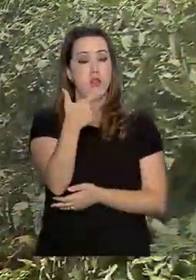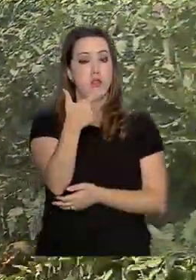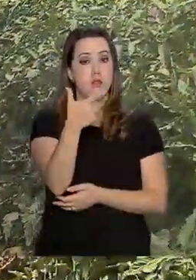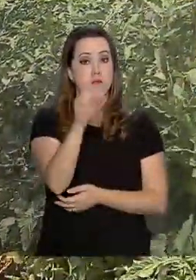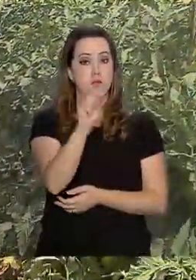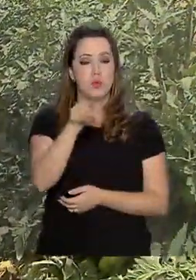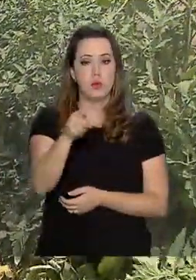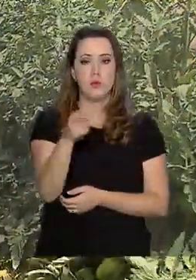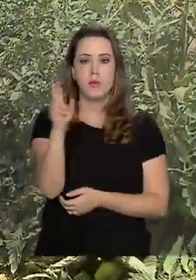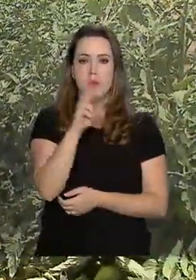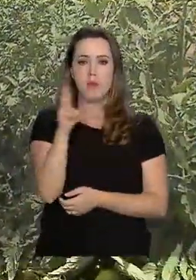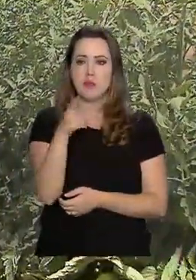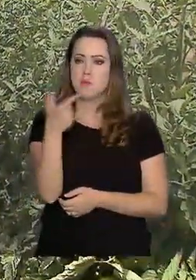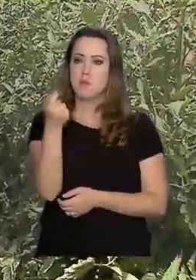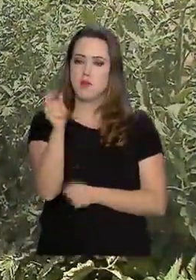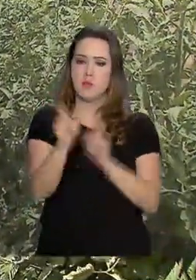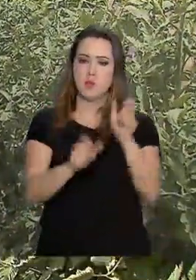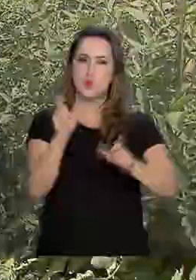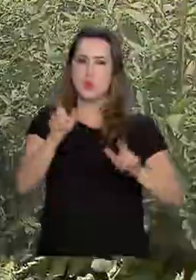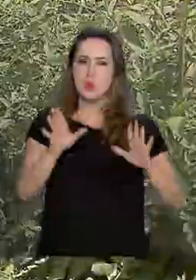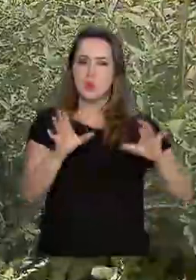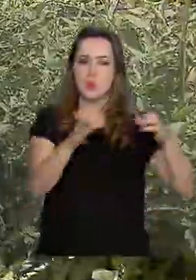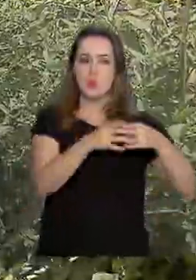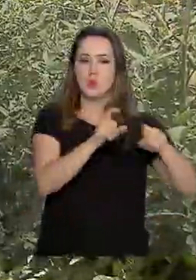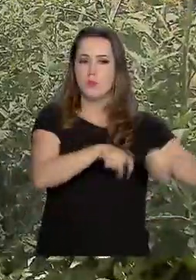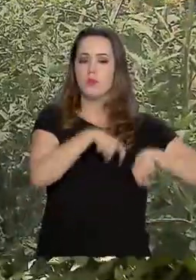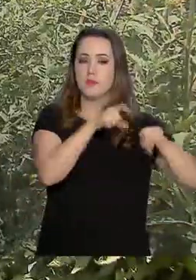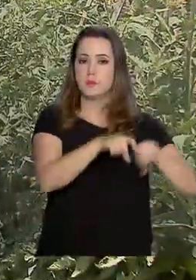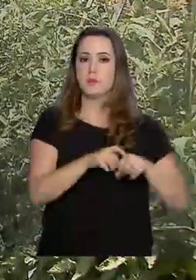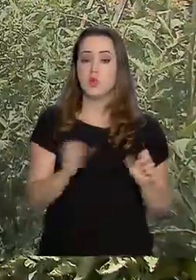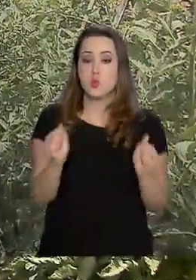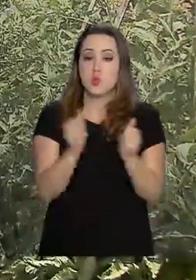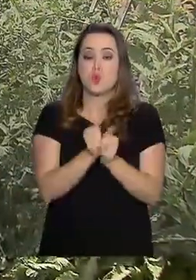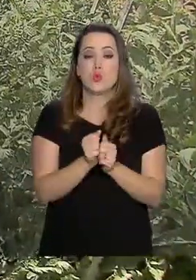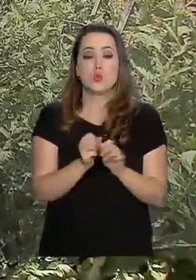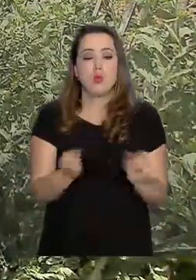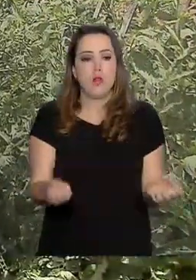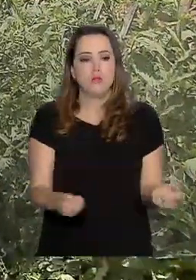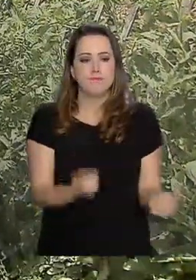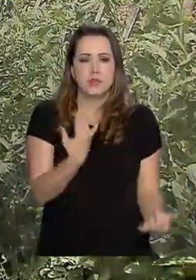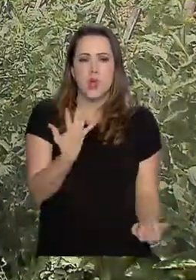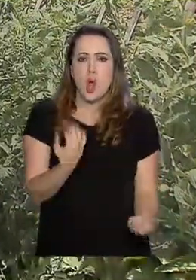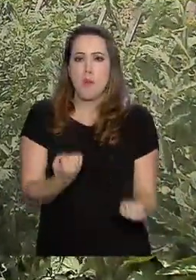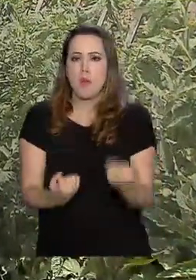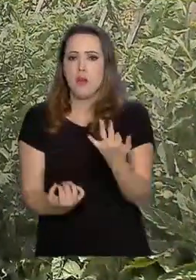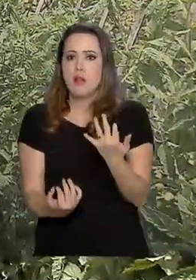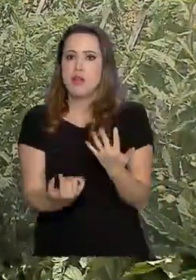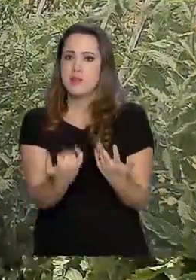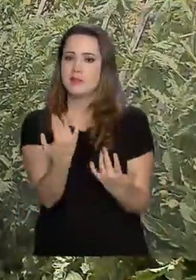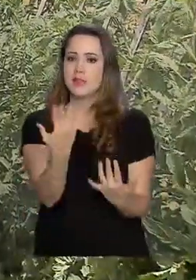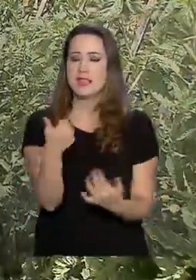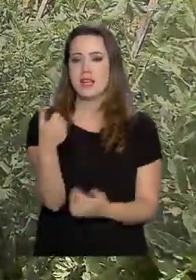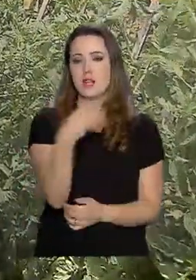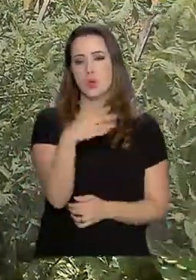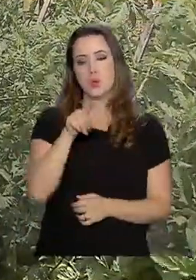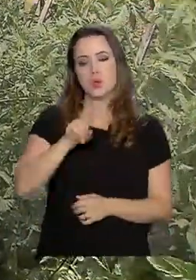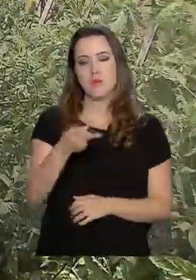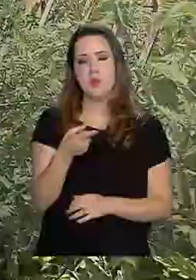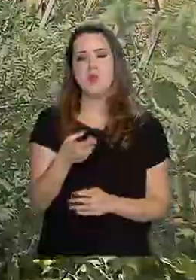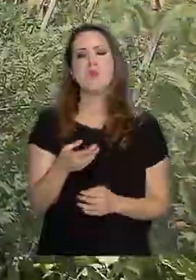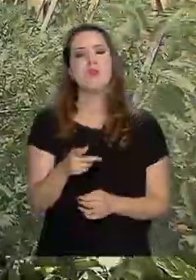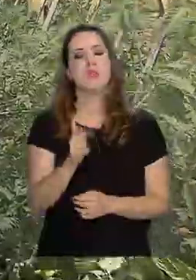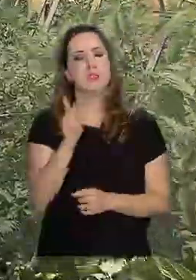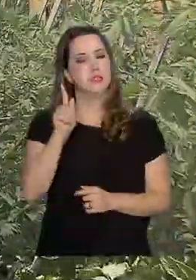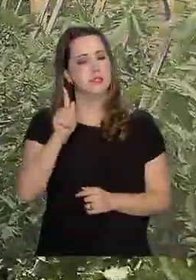mil para 20 produtores familiares. Juntos, eles vão produzir cerca de 14 mil quilos de alimentos. E